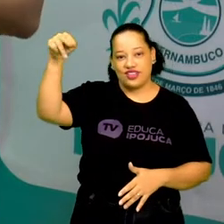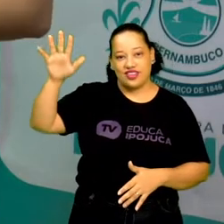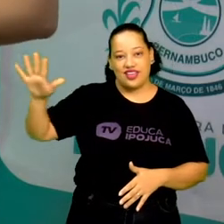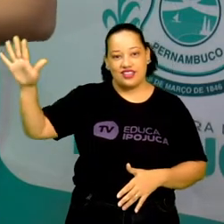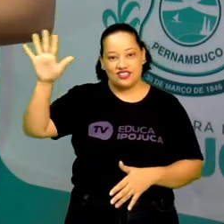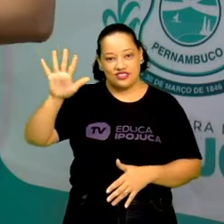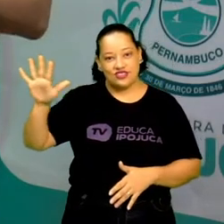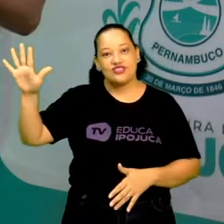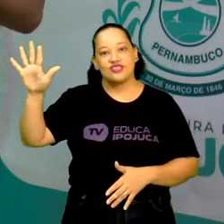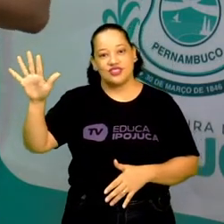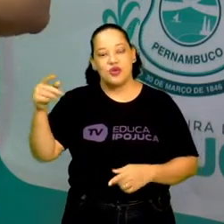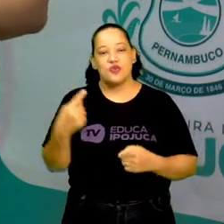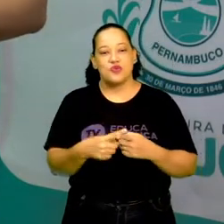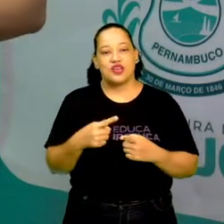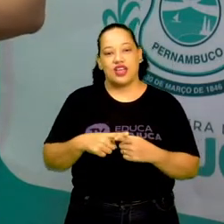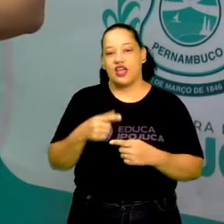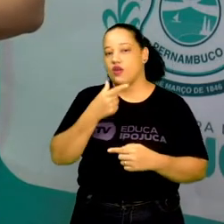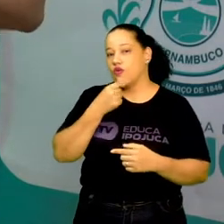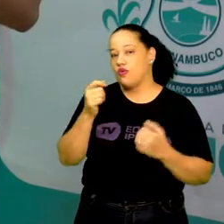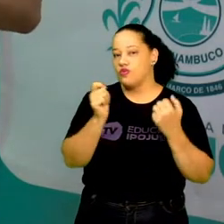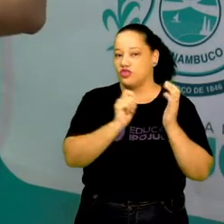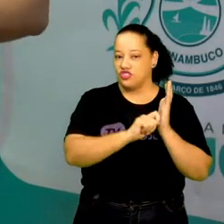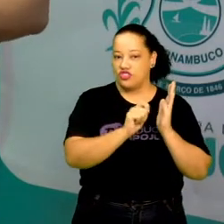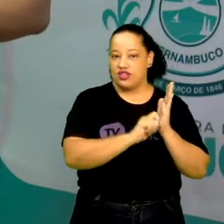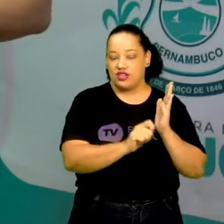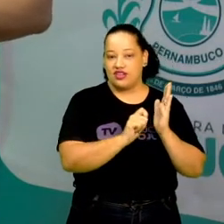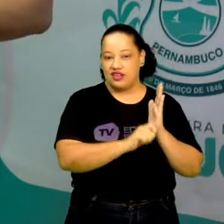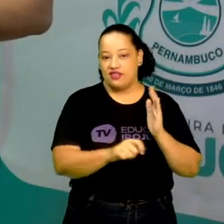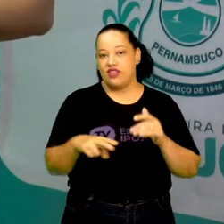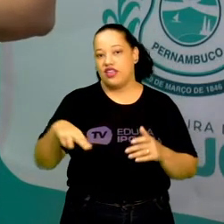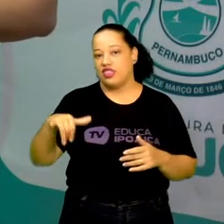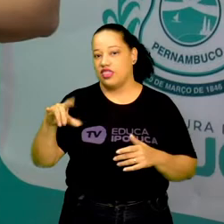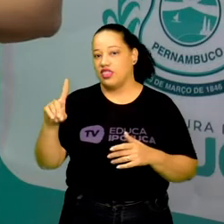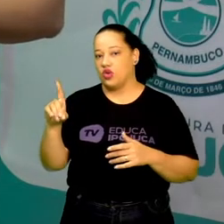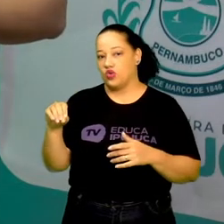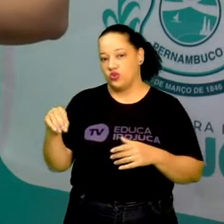porque o autor é nordestino, Nildo Cordel.